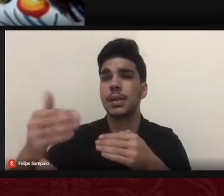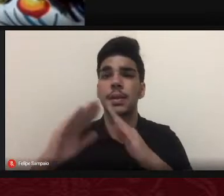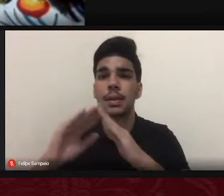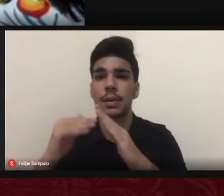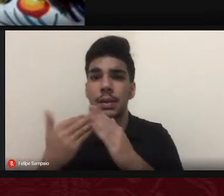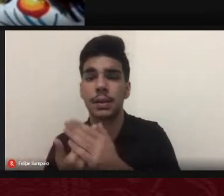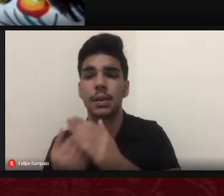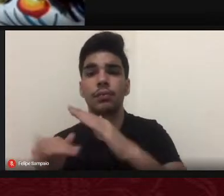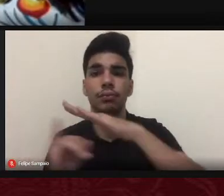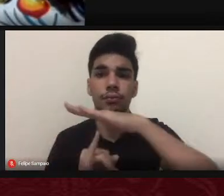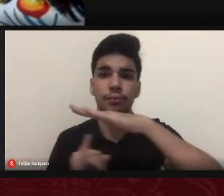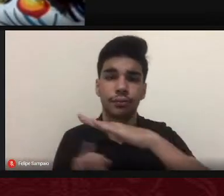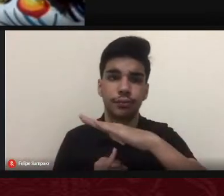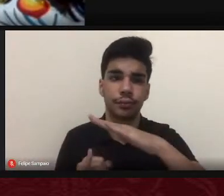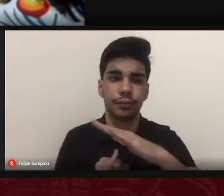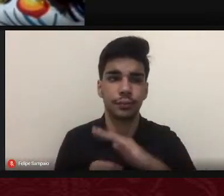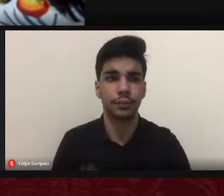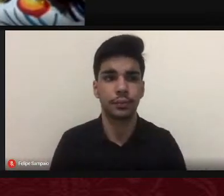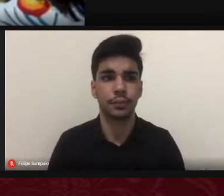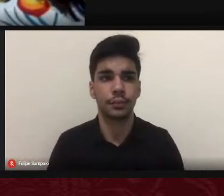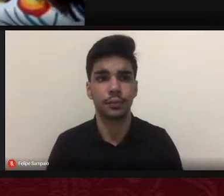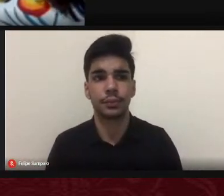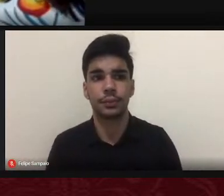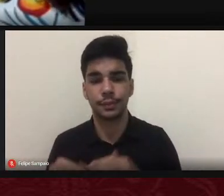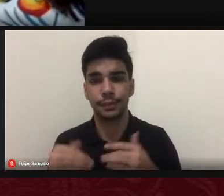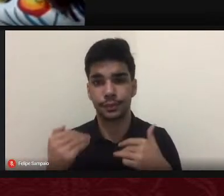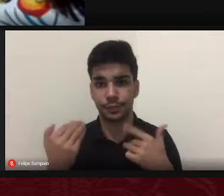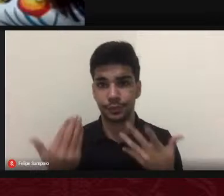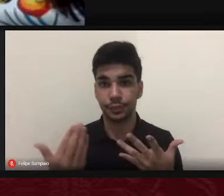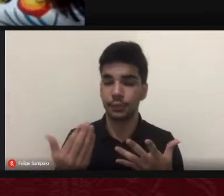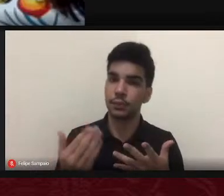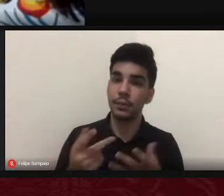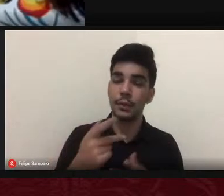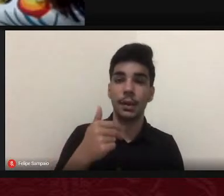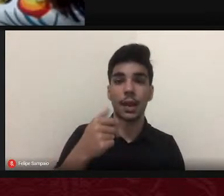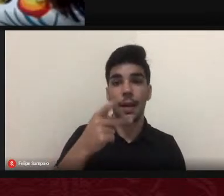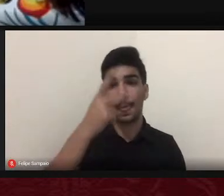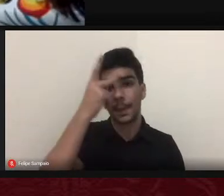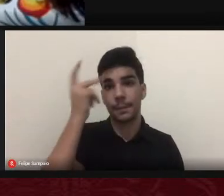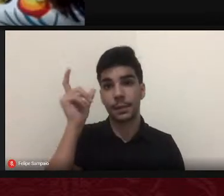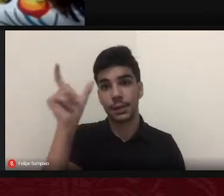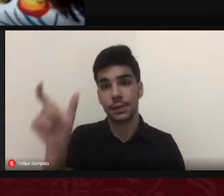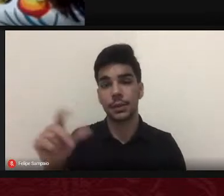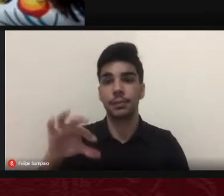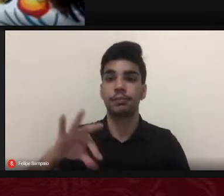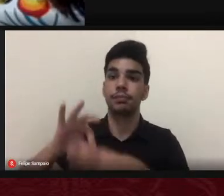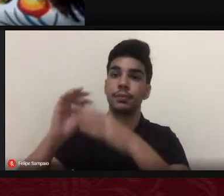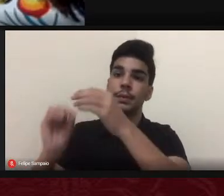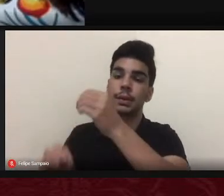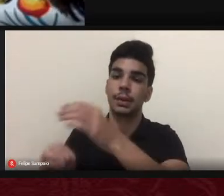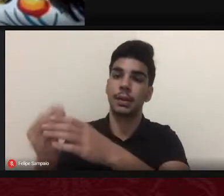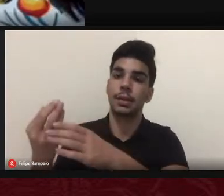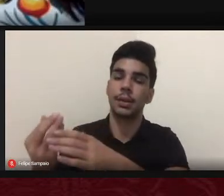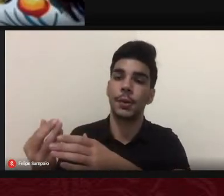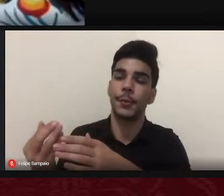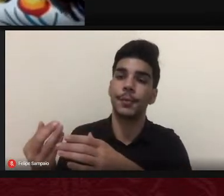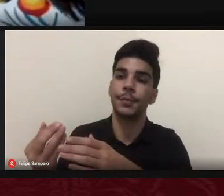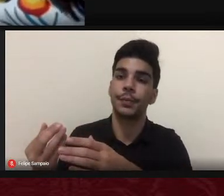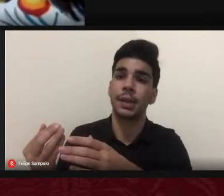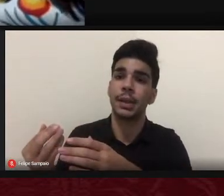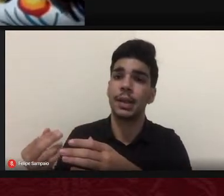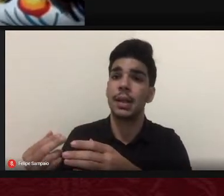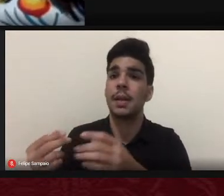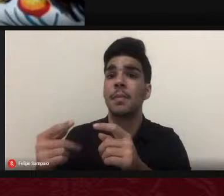diante disso a autora traz na obra sua reflexão sobre os discursos e as